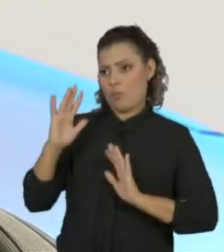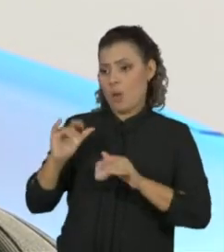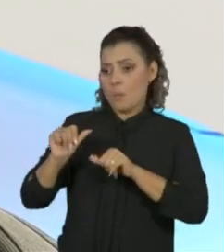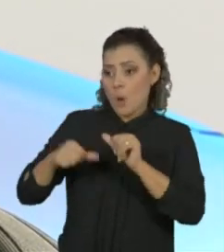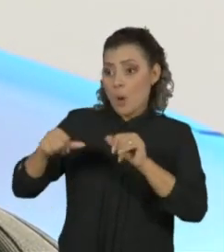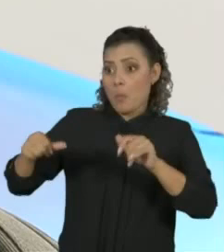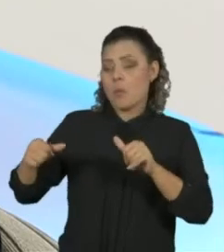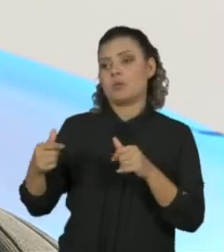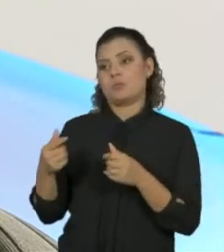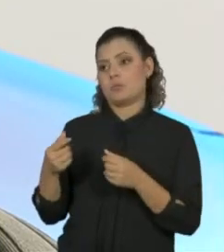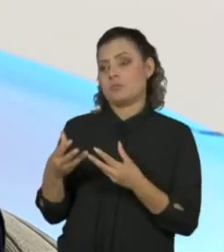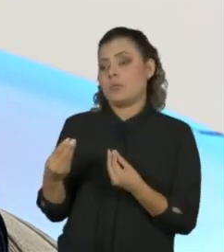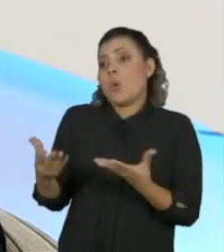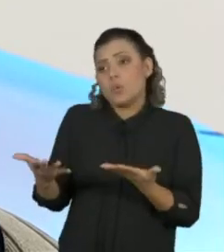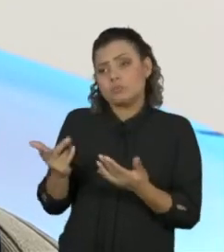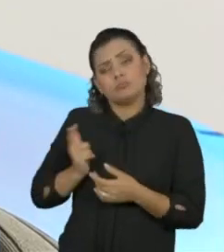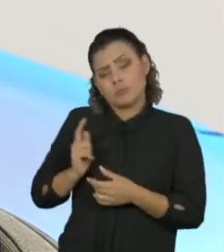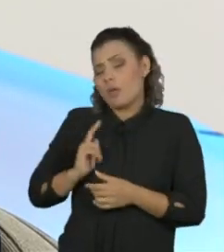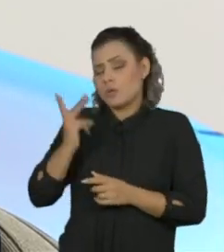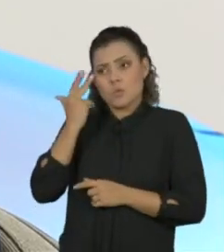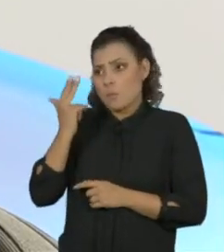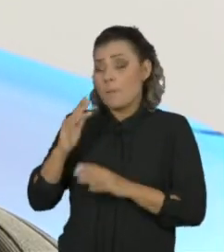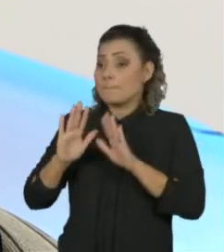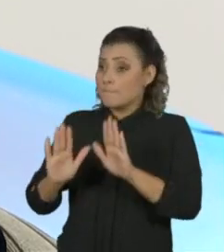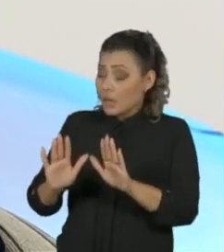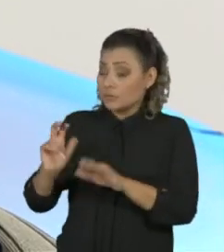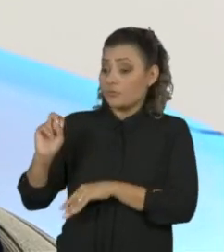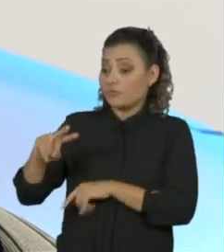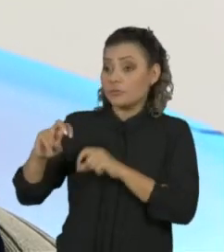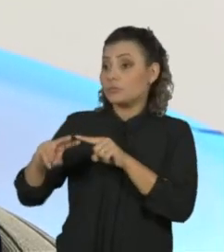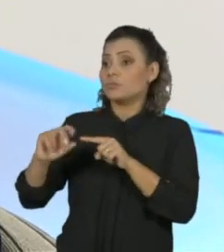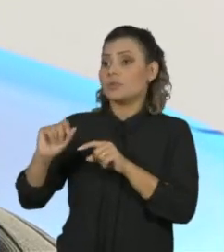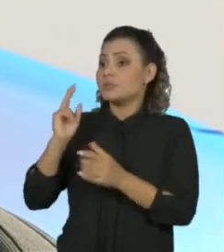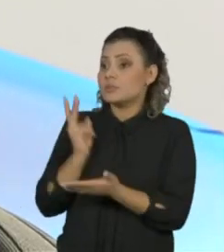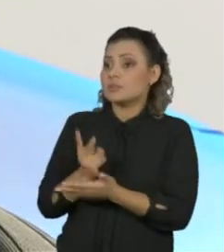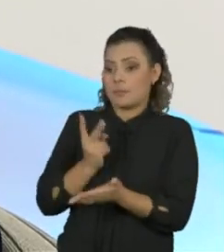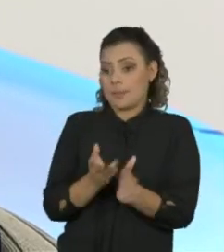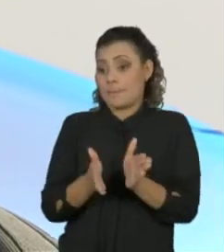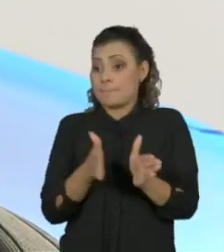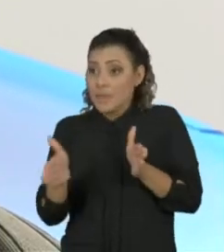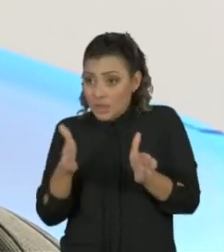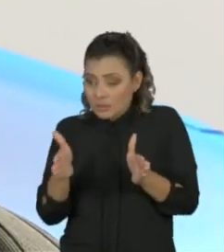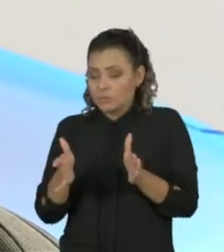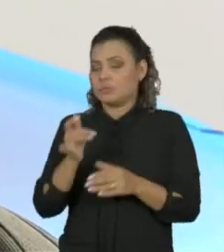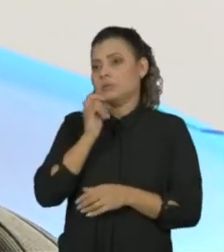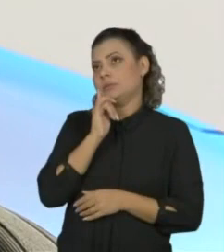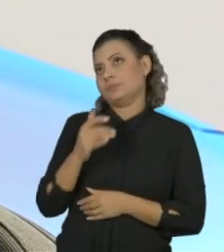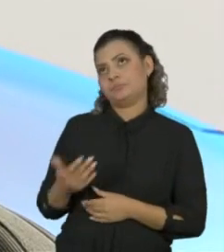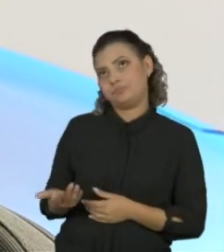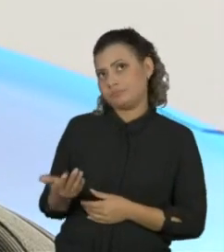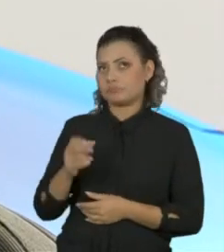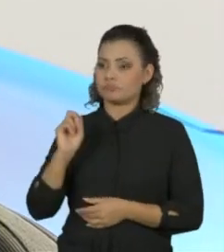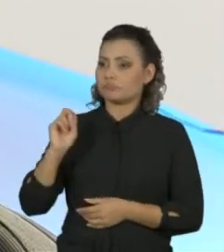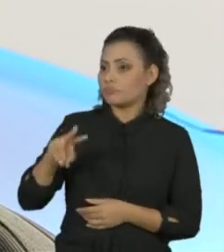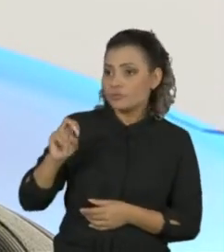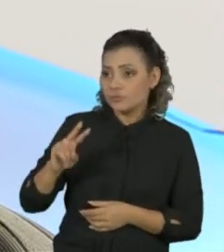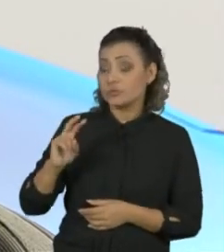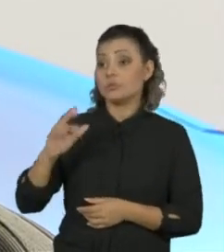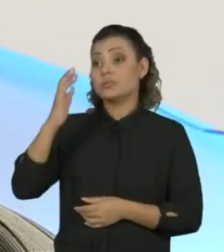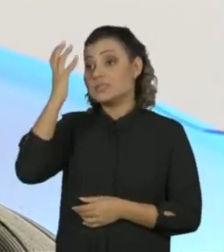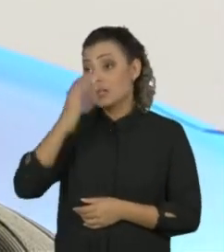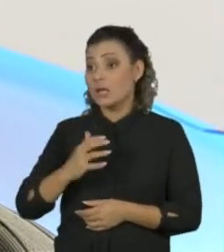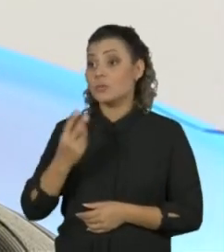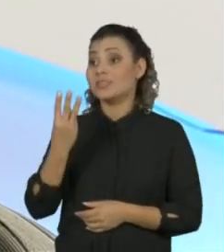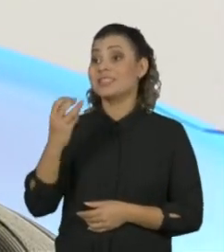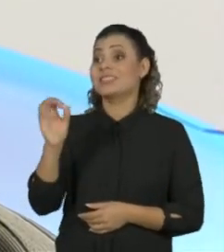O que a gente tem de precedente de outros coronavírus é que eles são sazonais. A MERS, por exemplo, que é um coronavírus muito sério, chega a matar